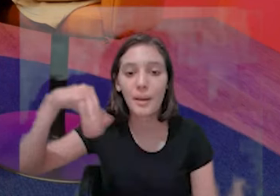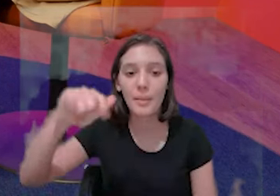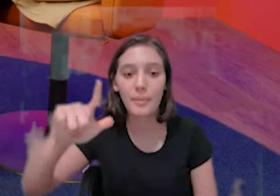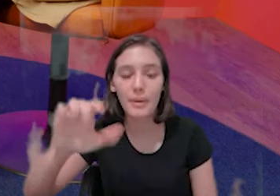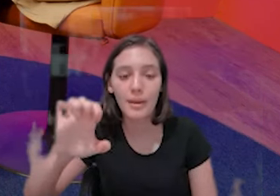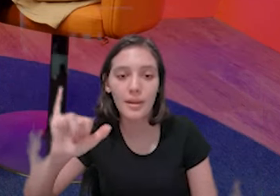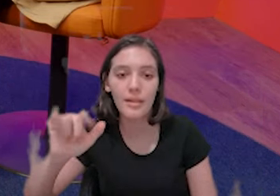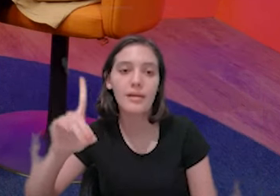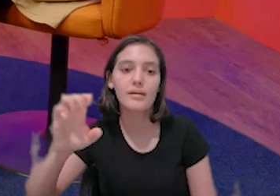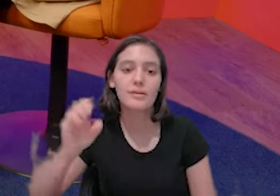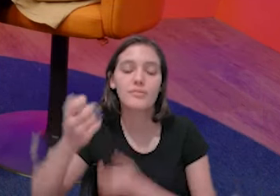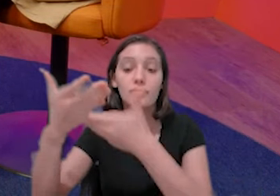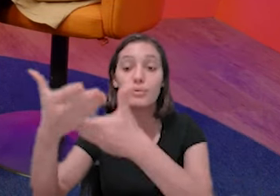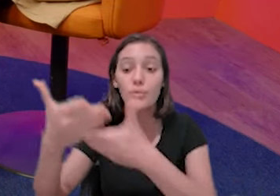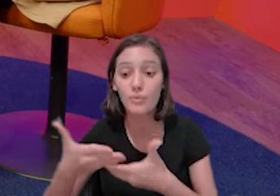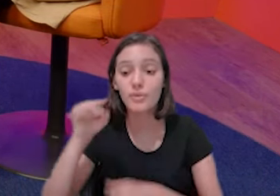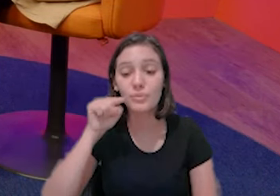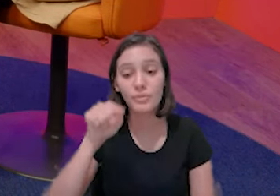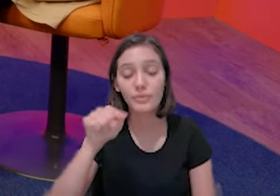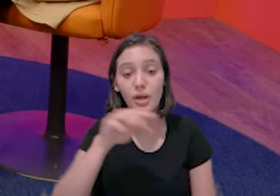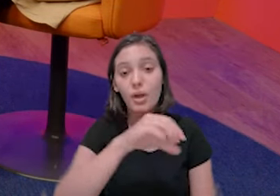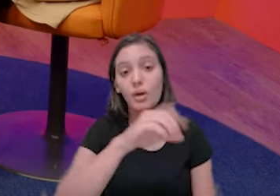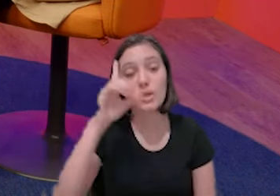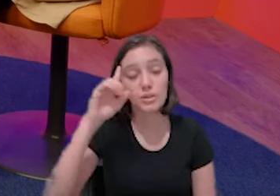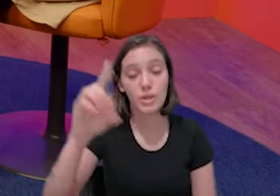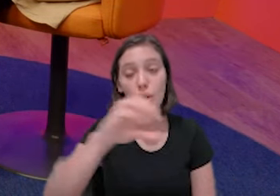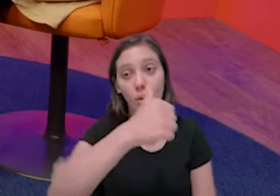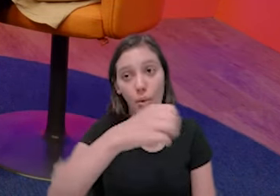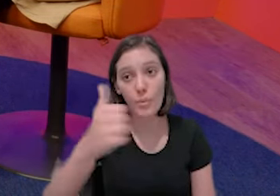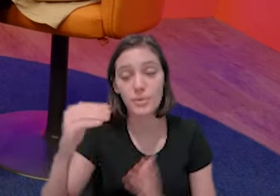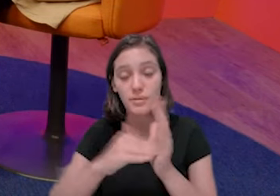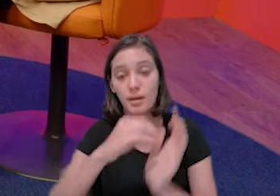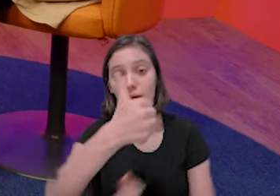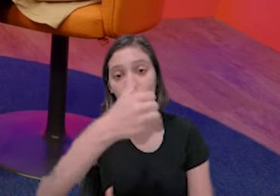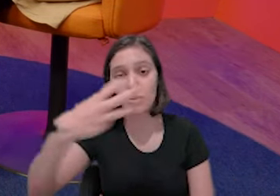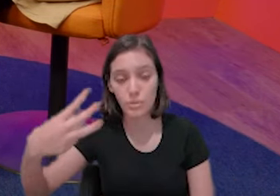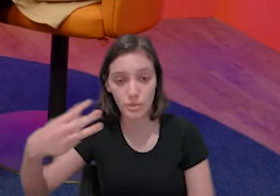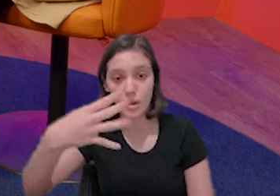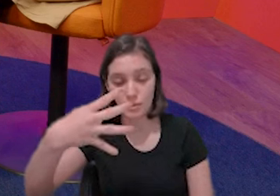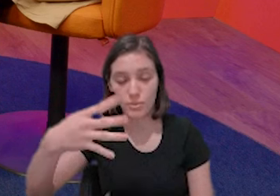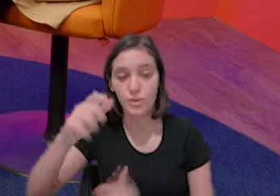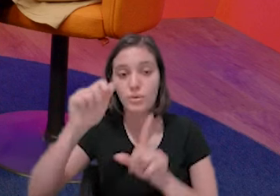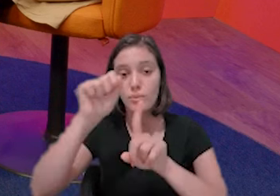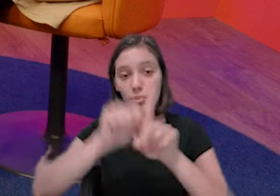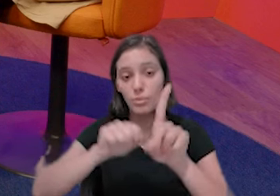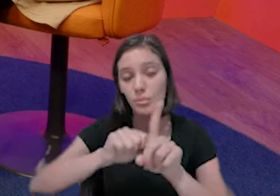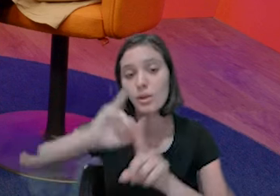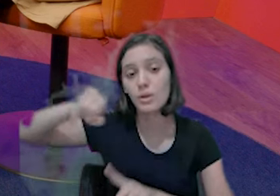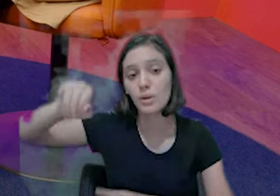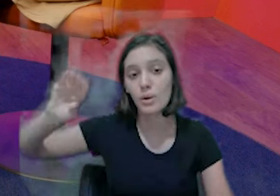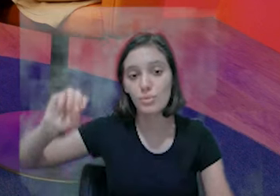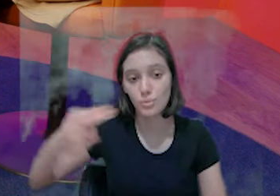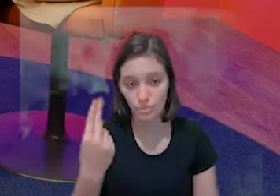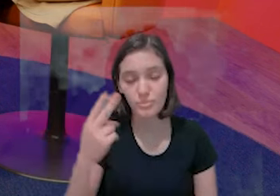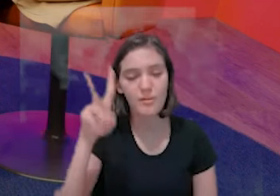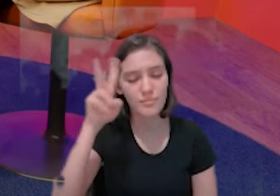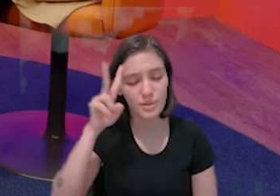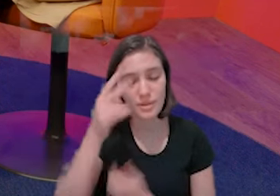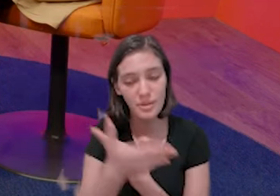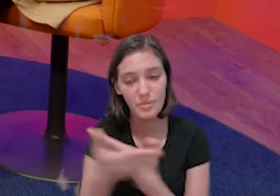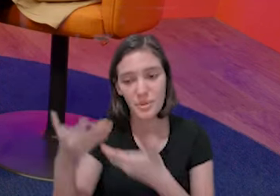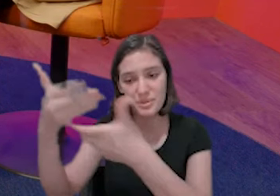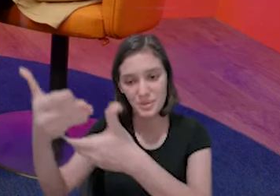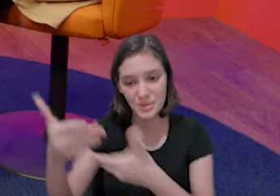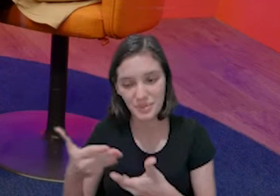Empreendedor. A Milady vai fazer o convite para você. Muito obrigada. Que vai ser de 11 a 14 de outubro. Mas quando estiver próximo, a gente